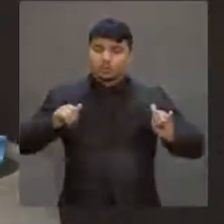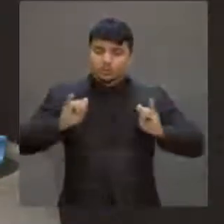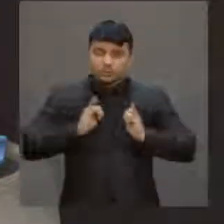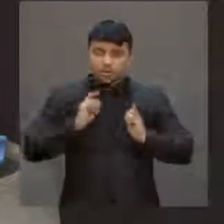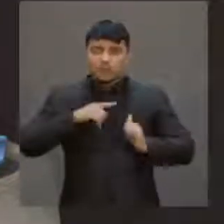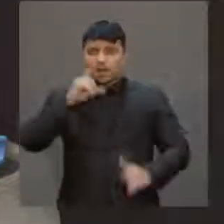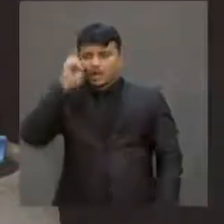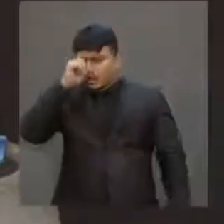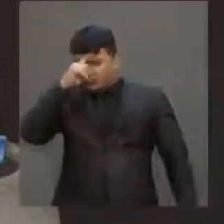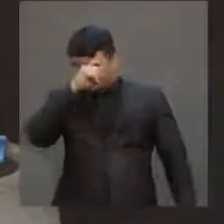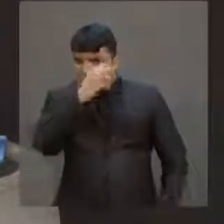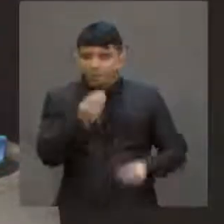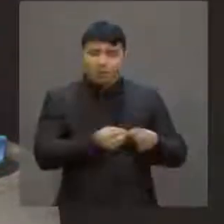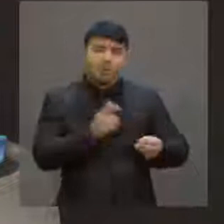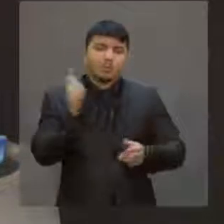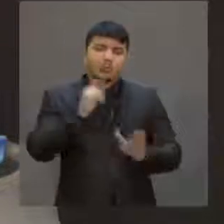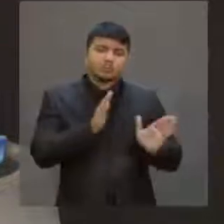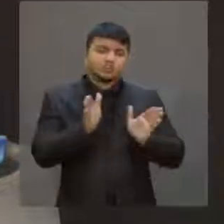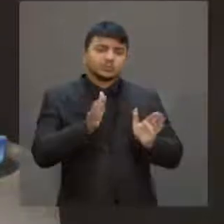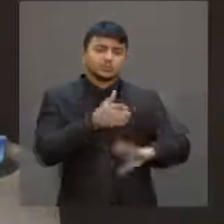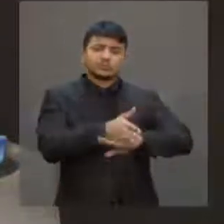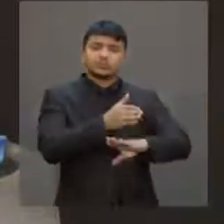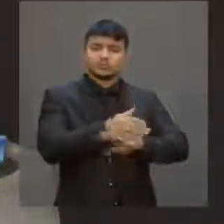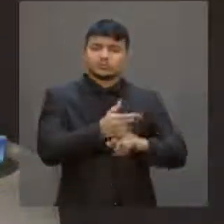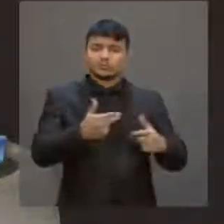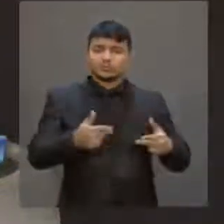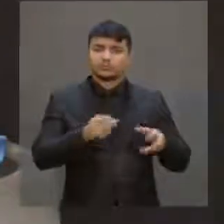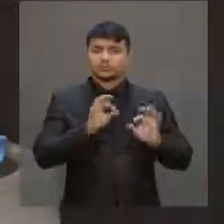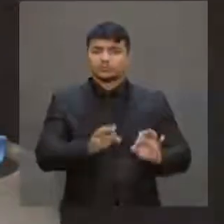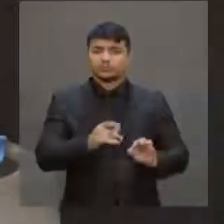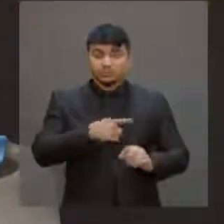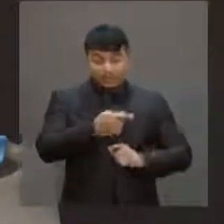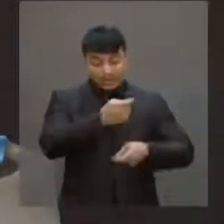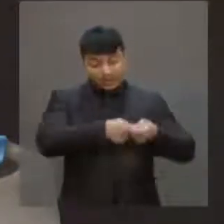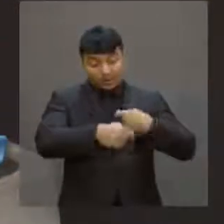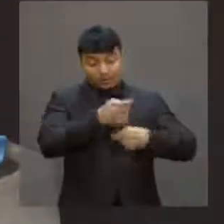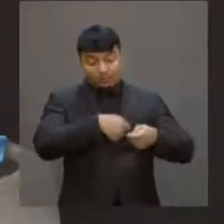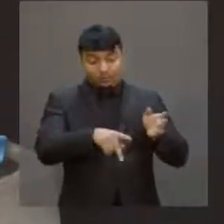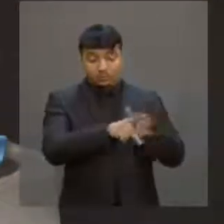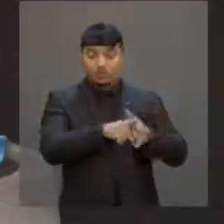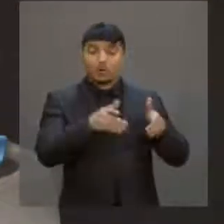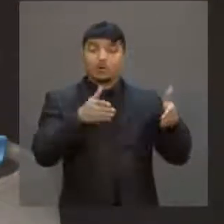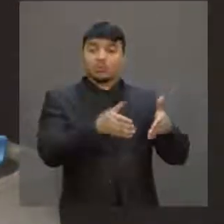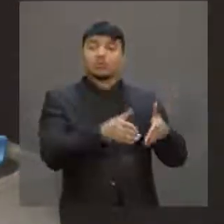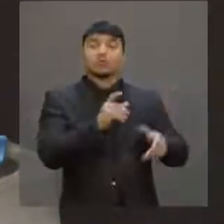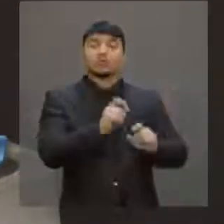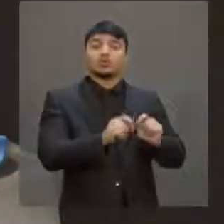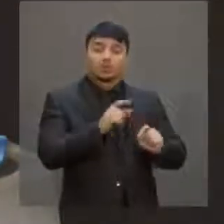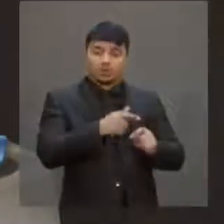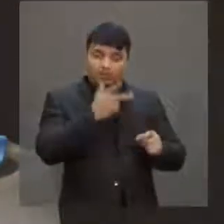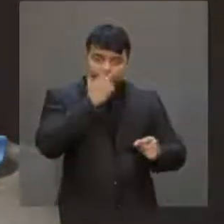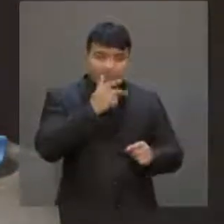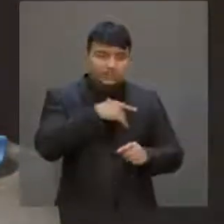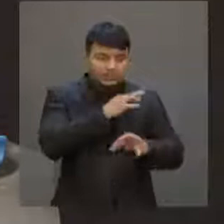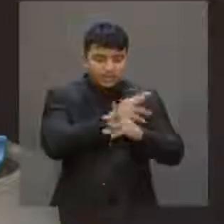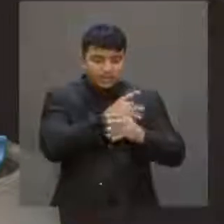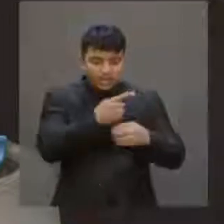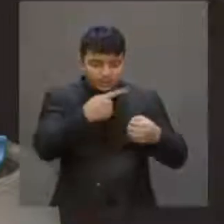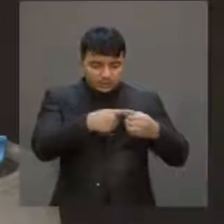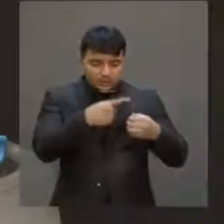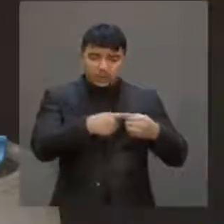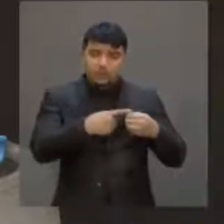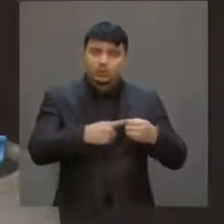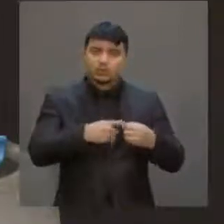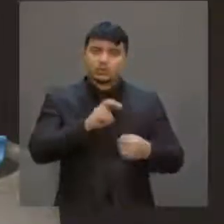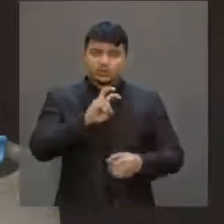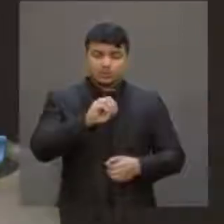para acessar benefícios previdenciários, a economia das pequenas cidades, cidades de